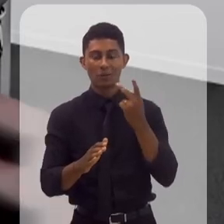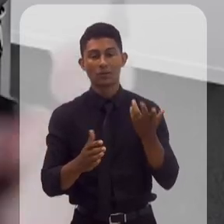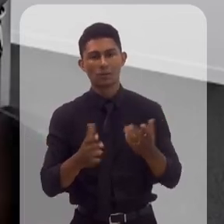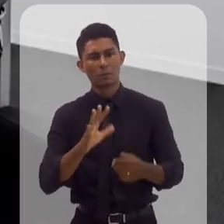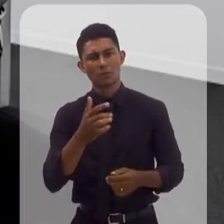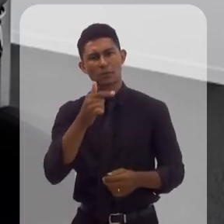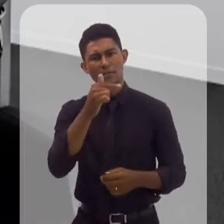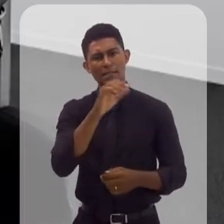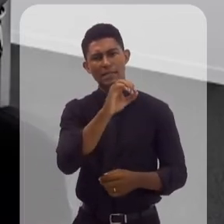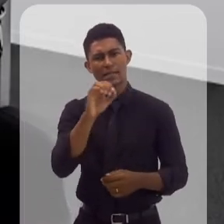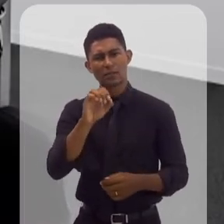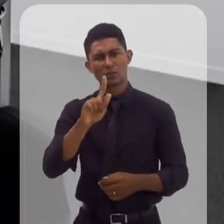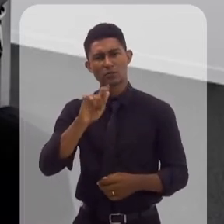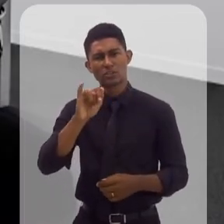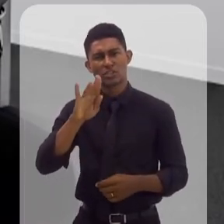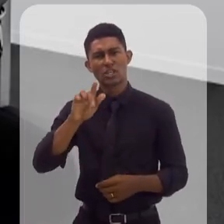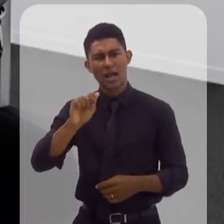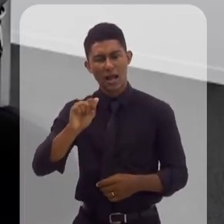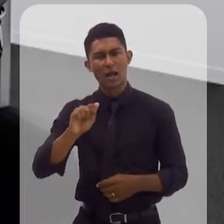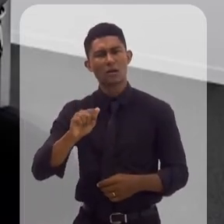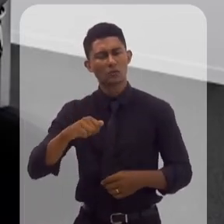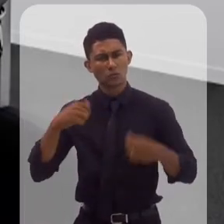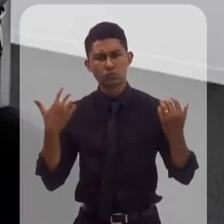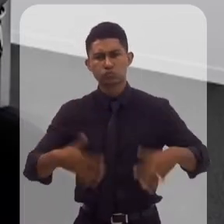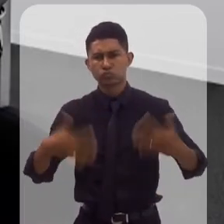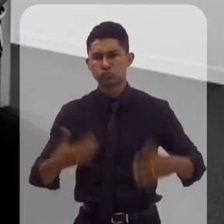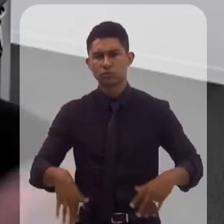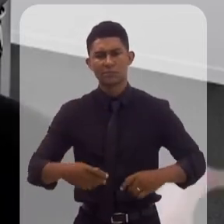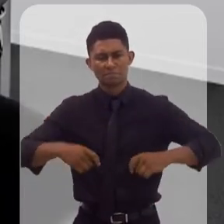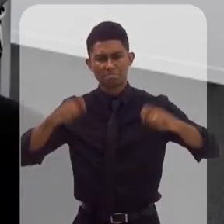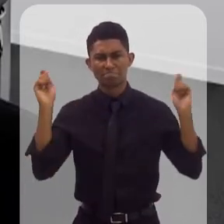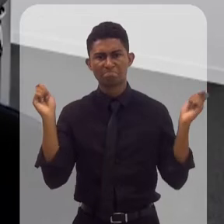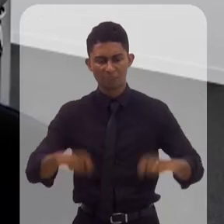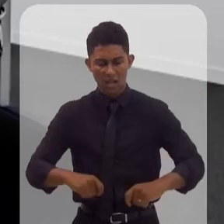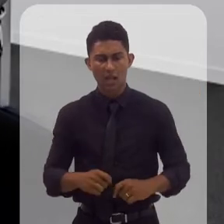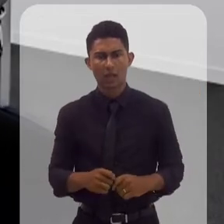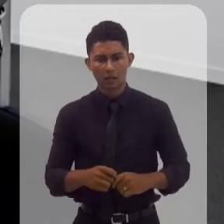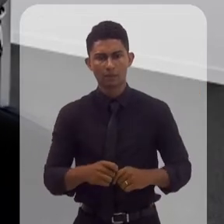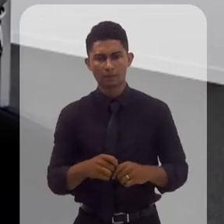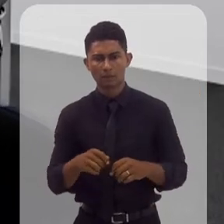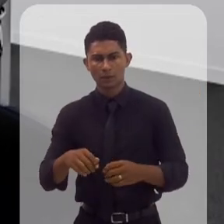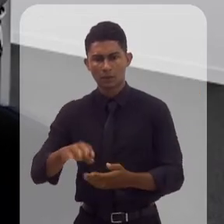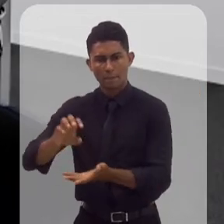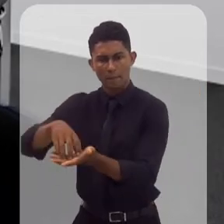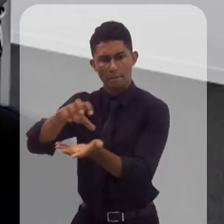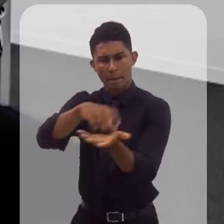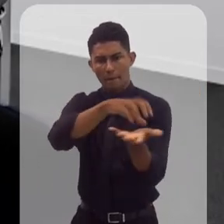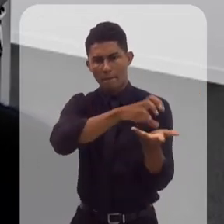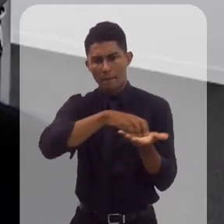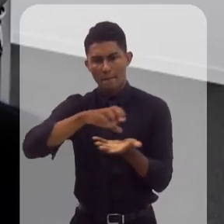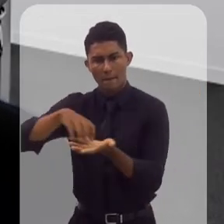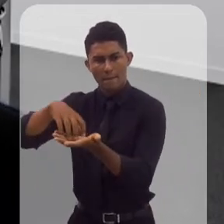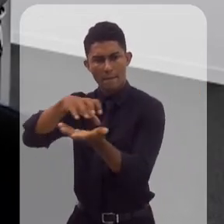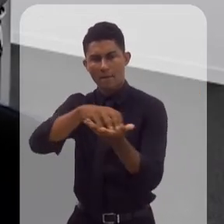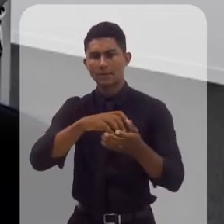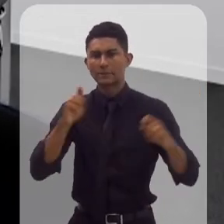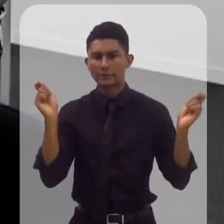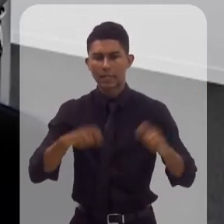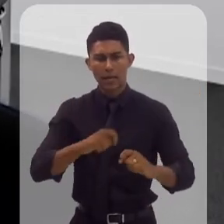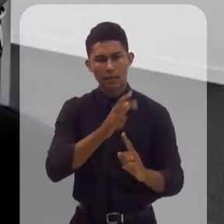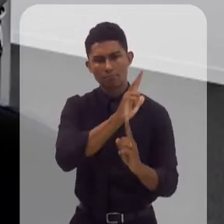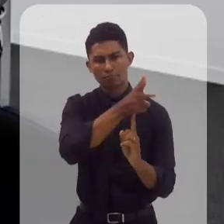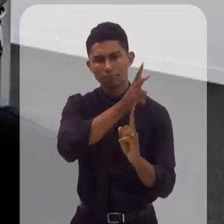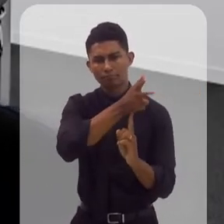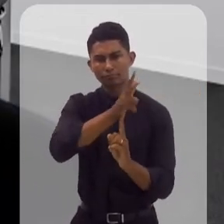700 gigawatts de capacidade possível de ser instalada, em termos técnicos. E